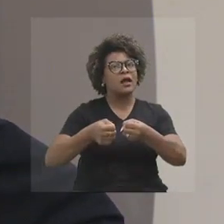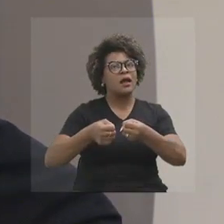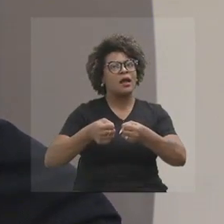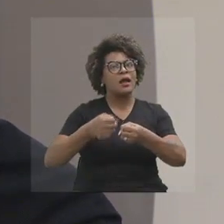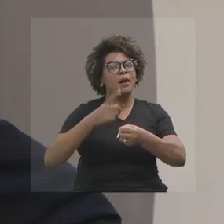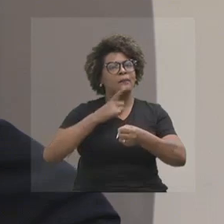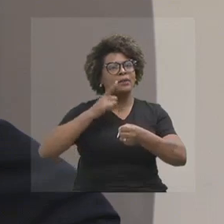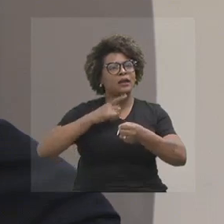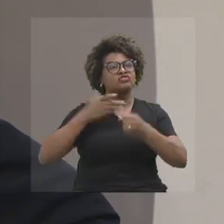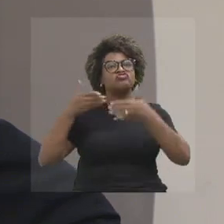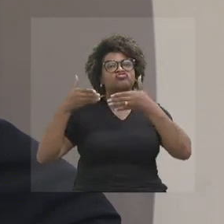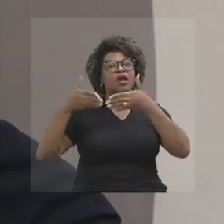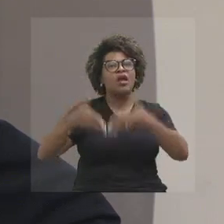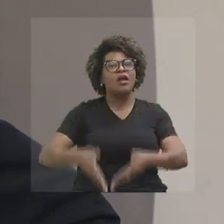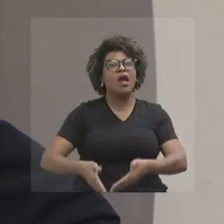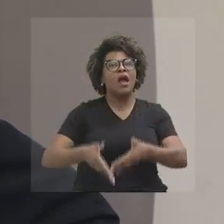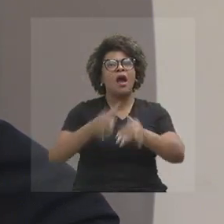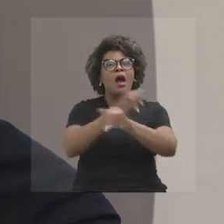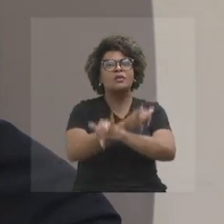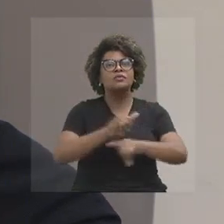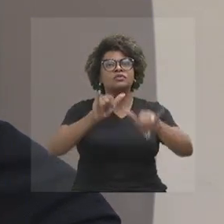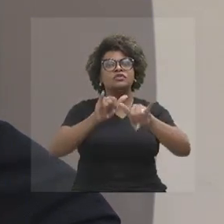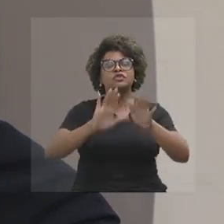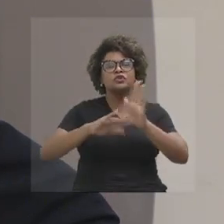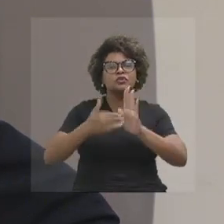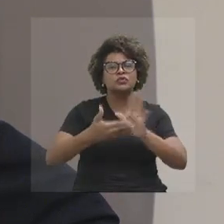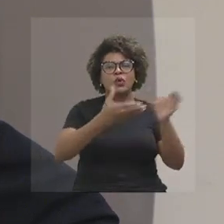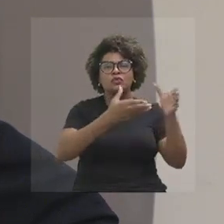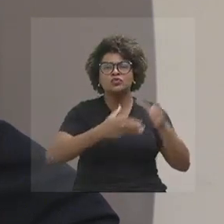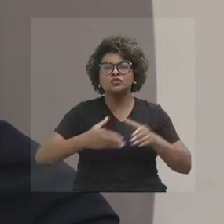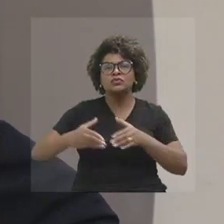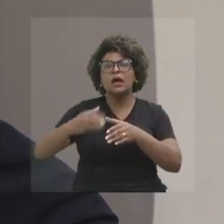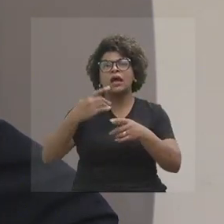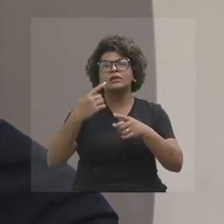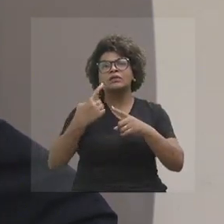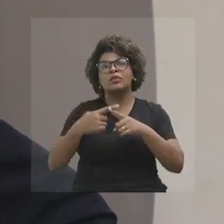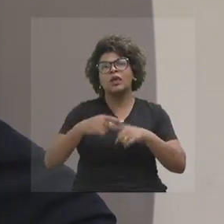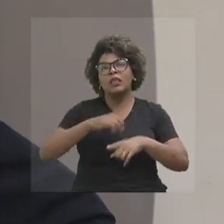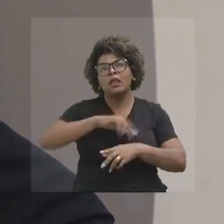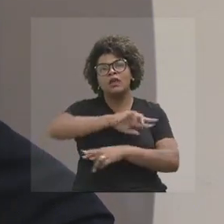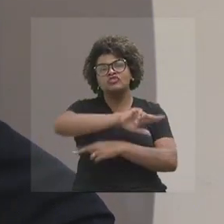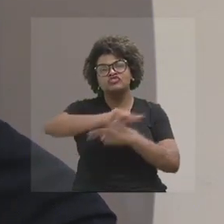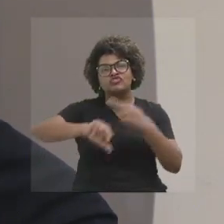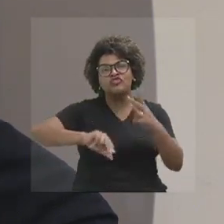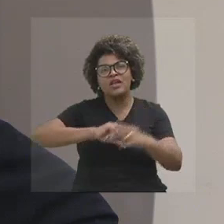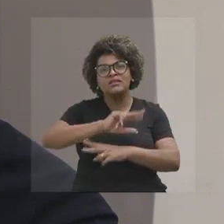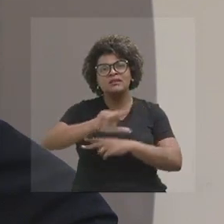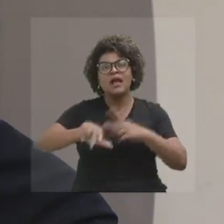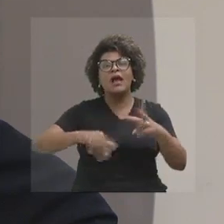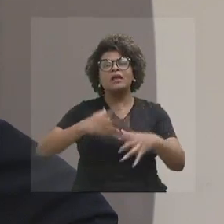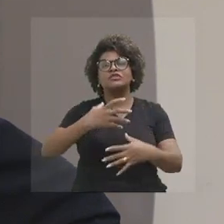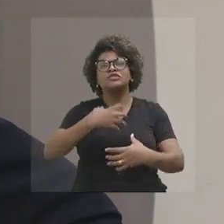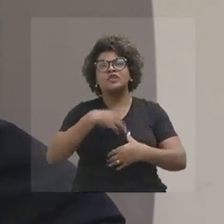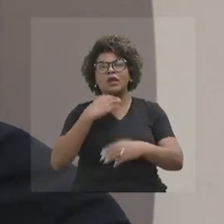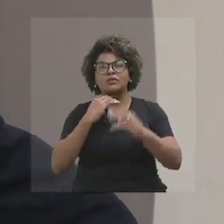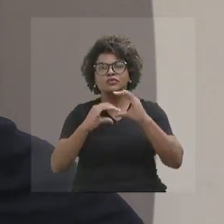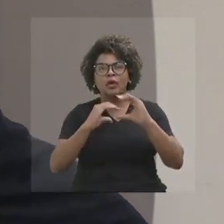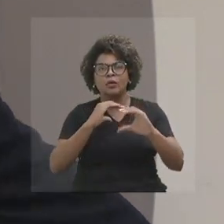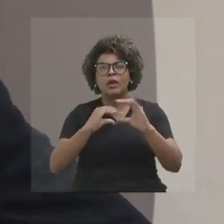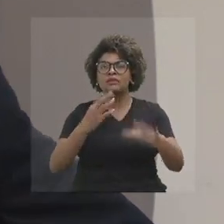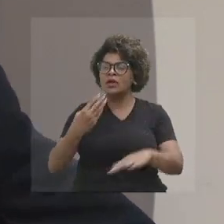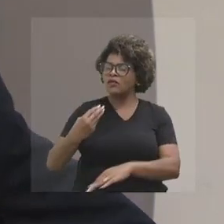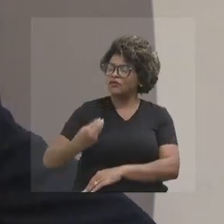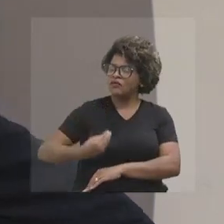as pessoas, porque tem muita variedade, muita diversidade de meios de comunicação, de meios de vida,